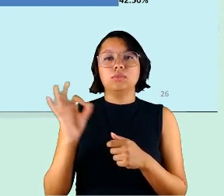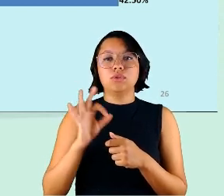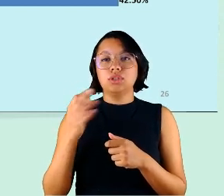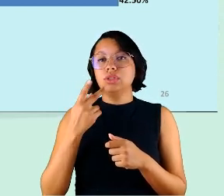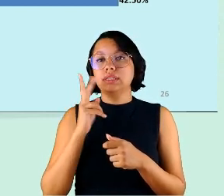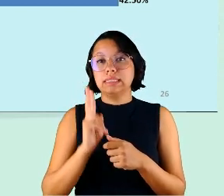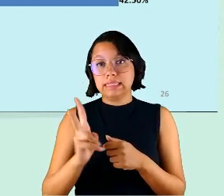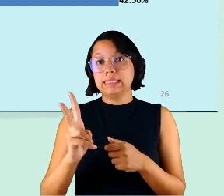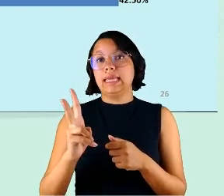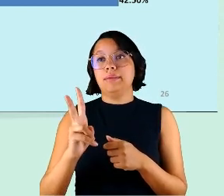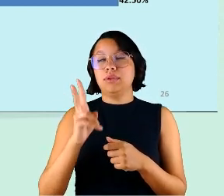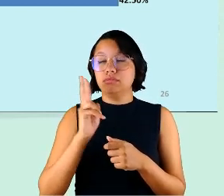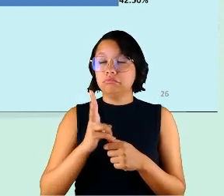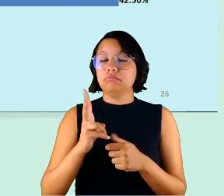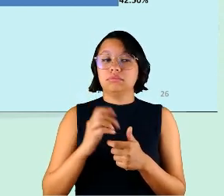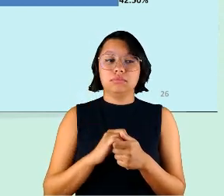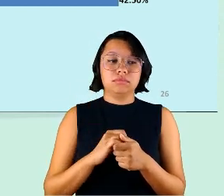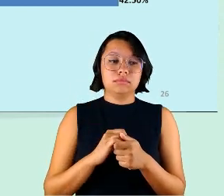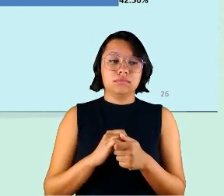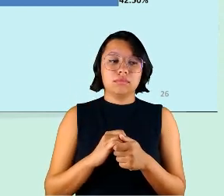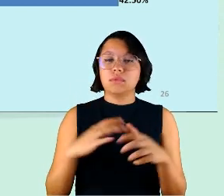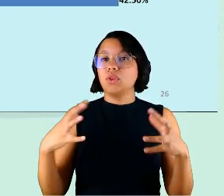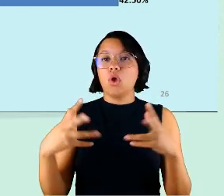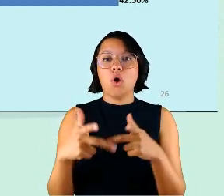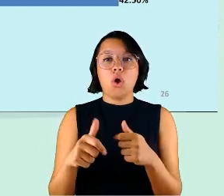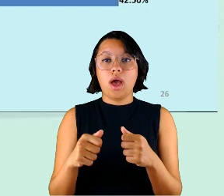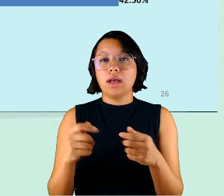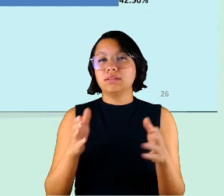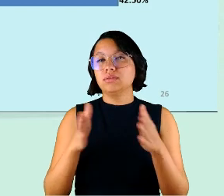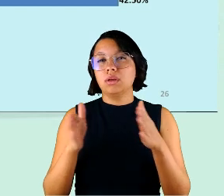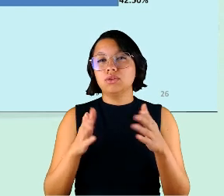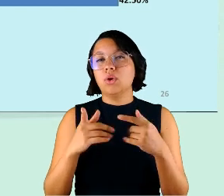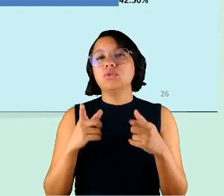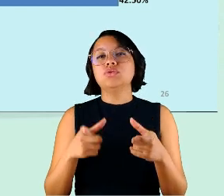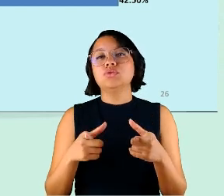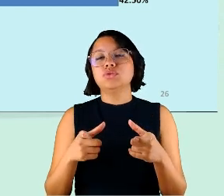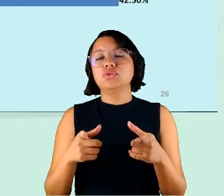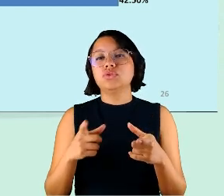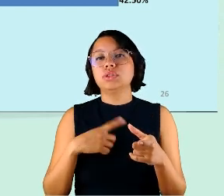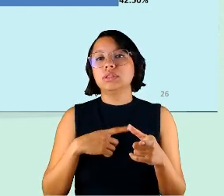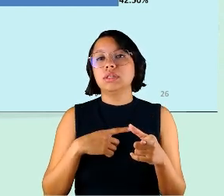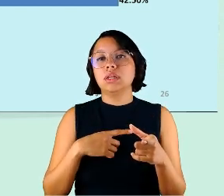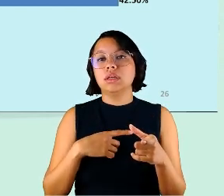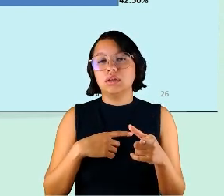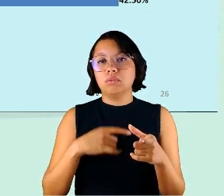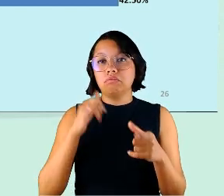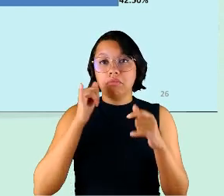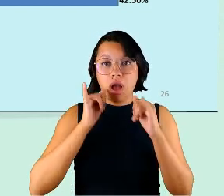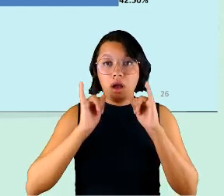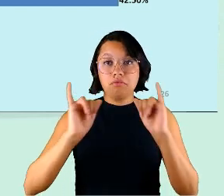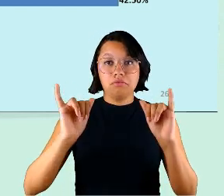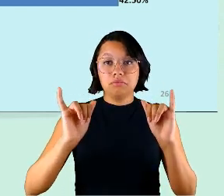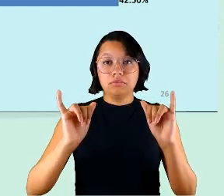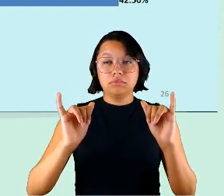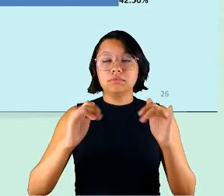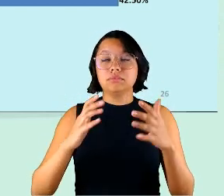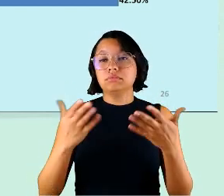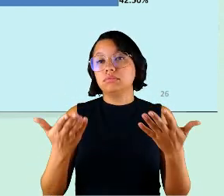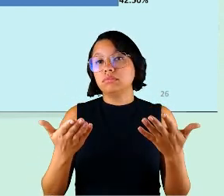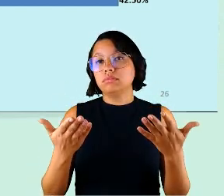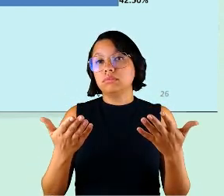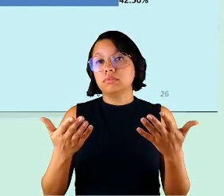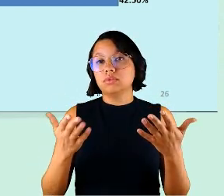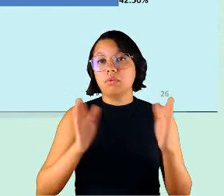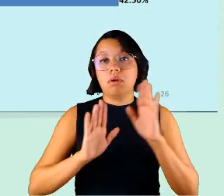sempre e frequentemente então todos esses casos em que há algum alerta a organização no caso